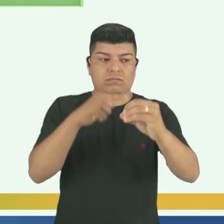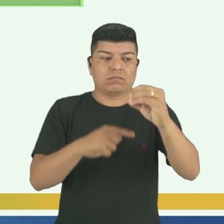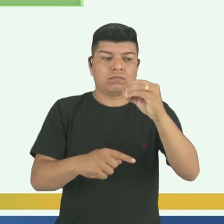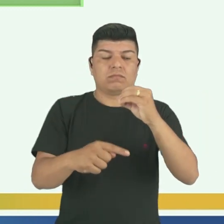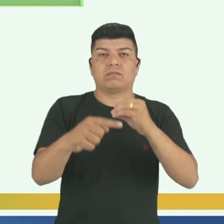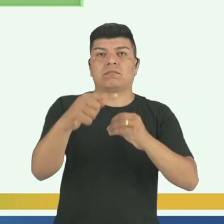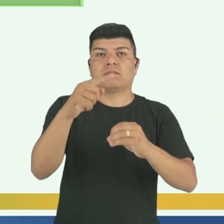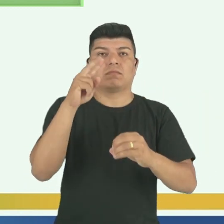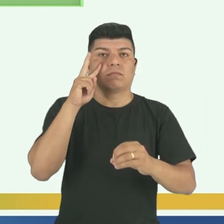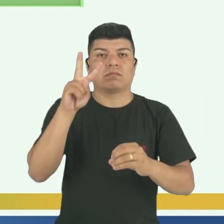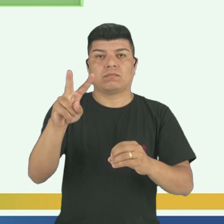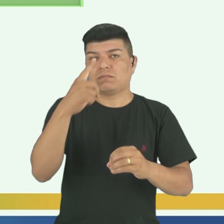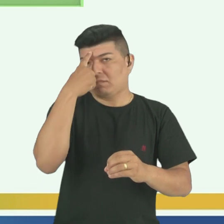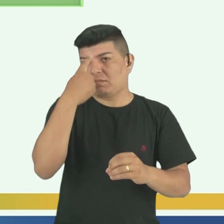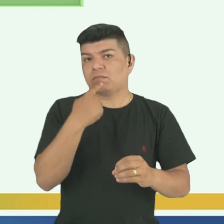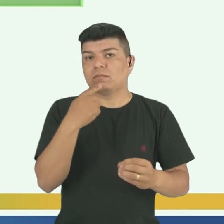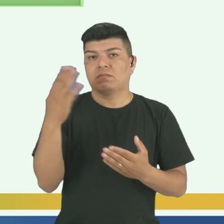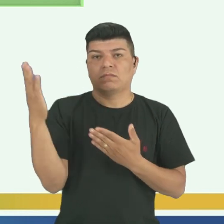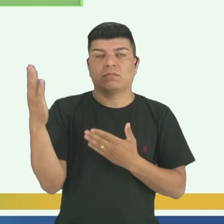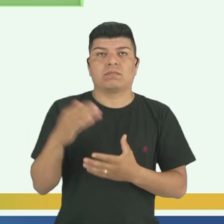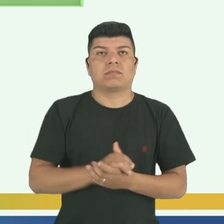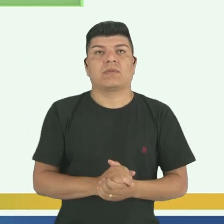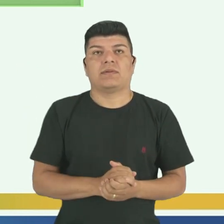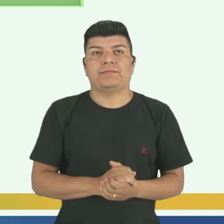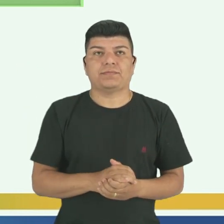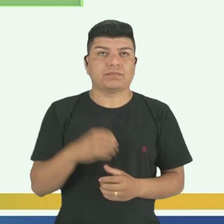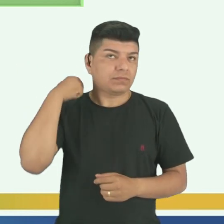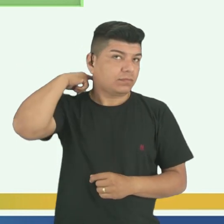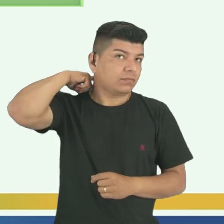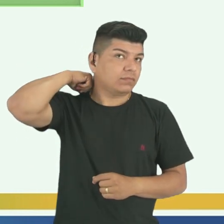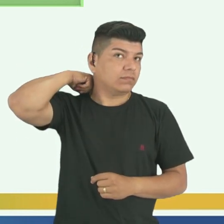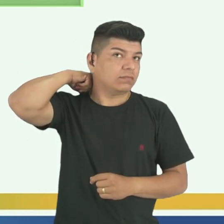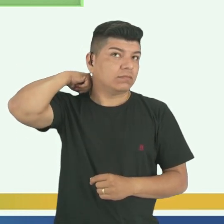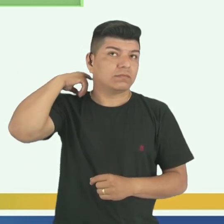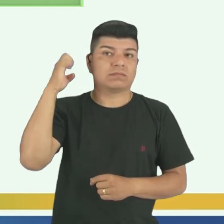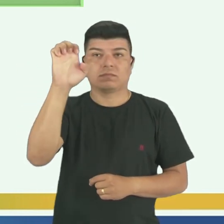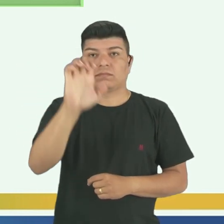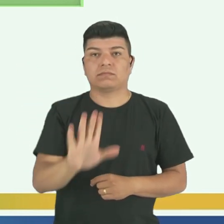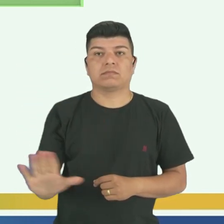está vendo aí nessa telinha, tá bom? Então, ali, ó,